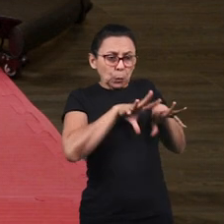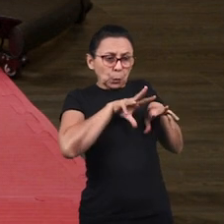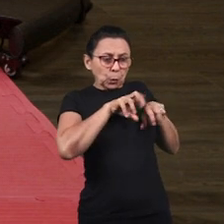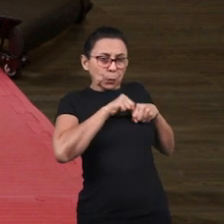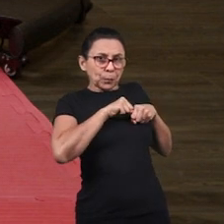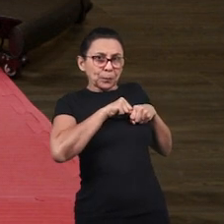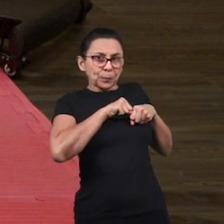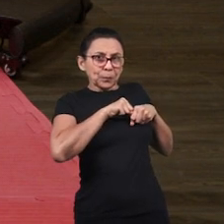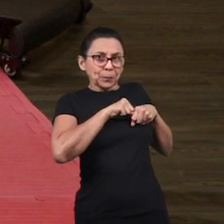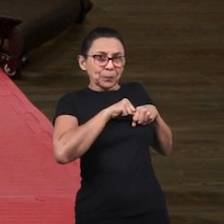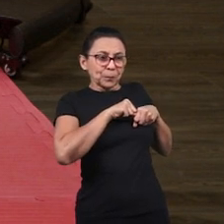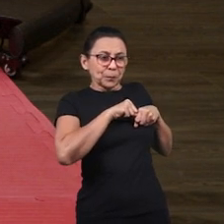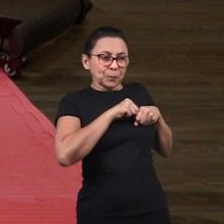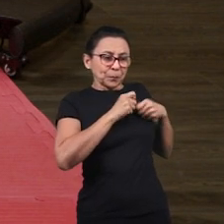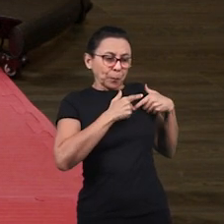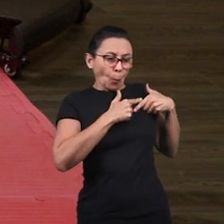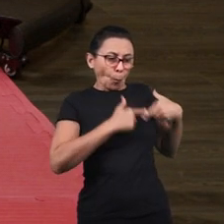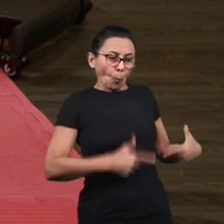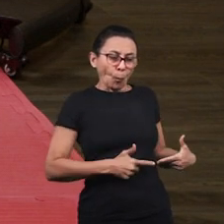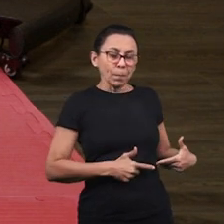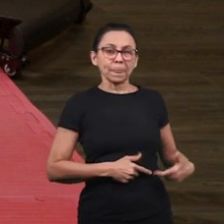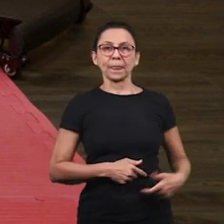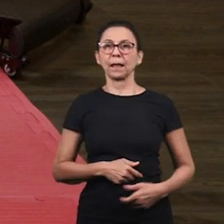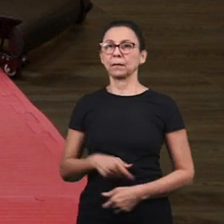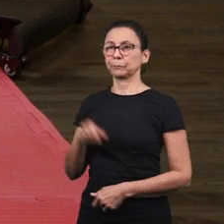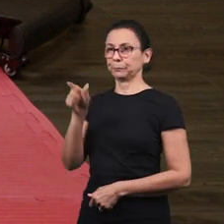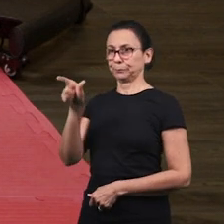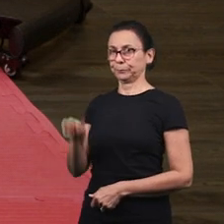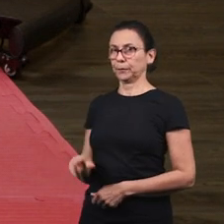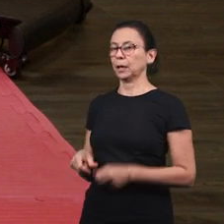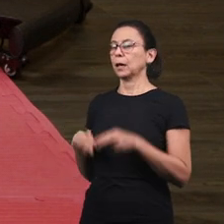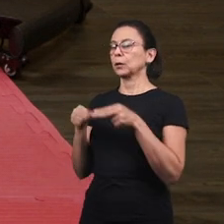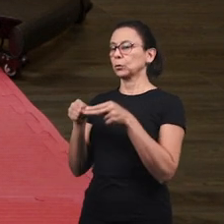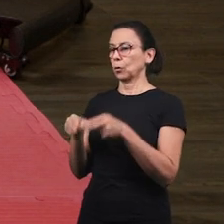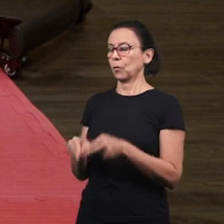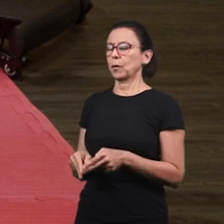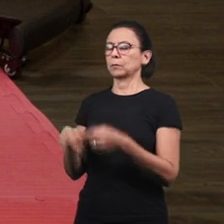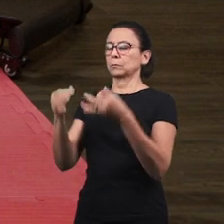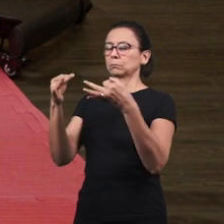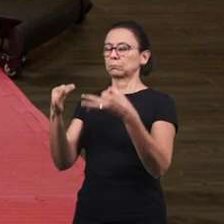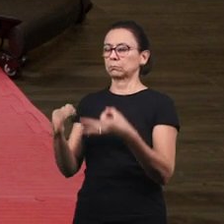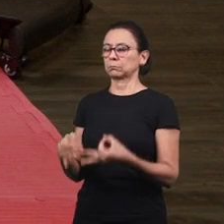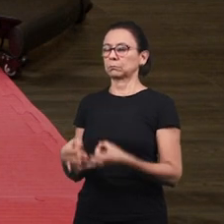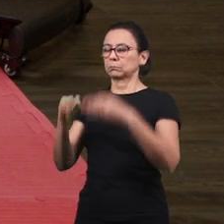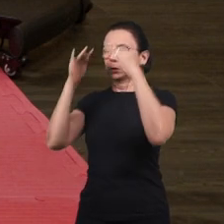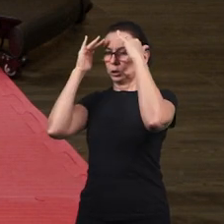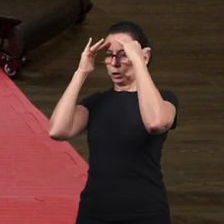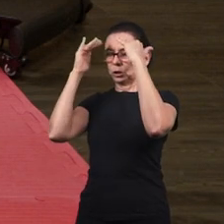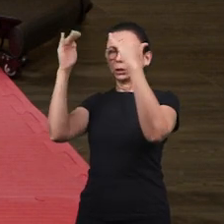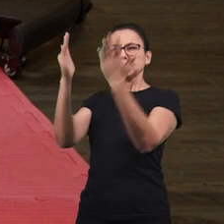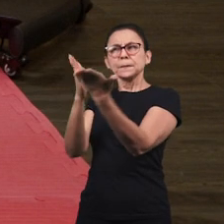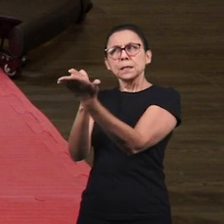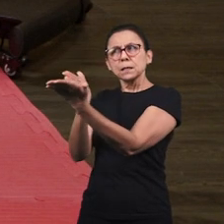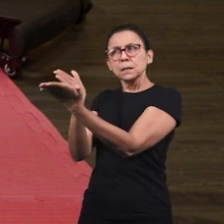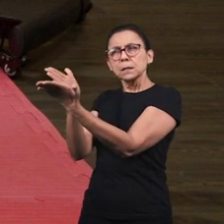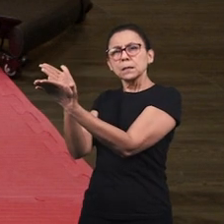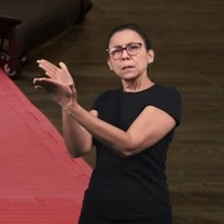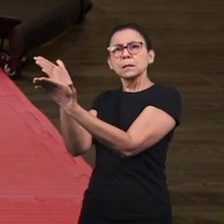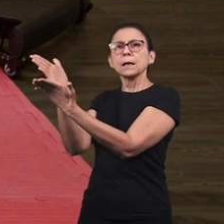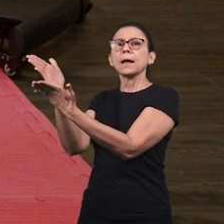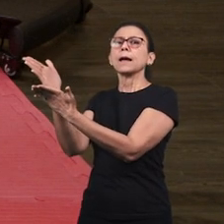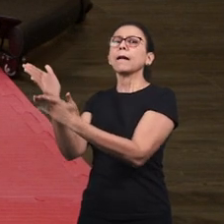Mas Noé não Noé, ele era homem justo Ele era homem honesto, correto Era